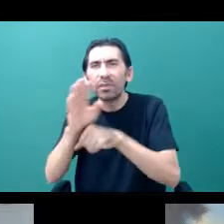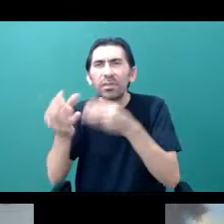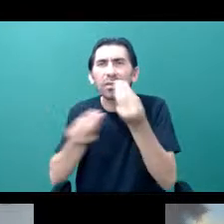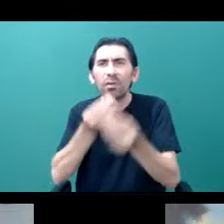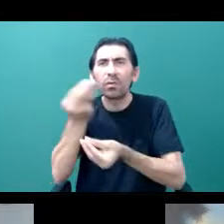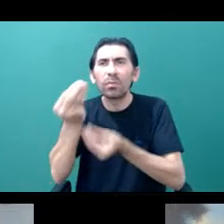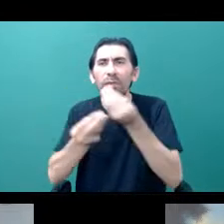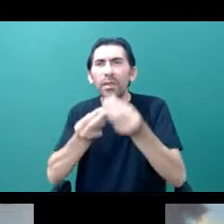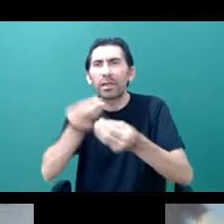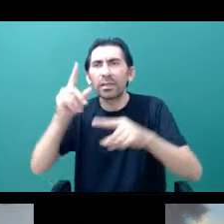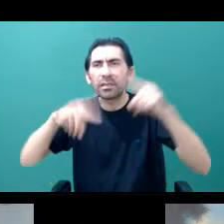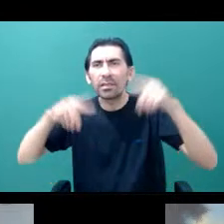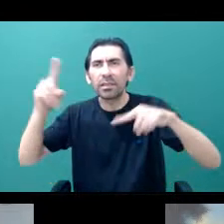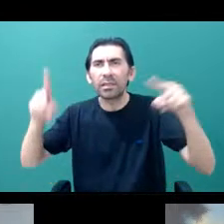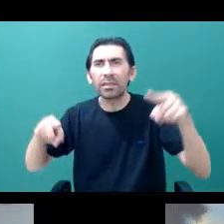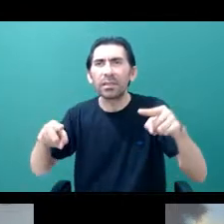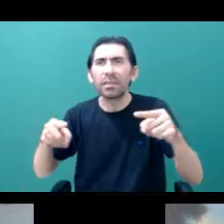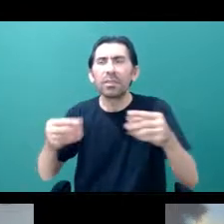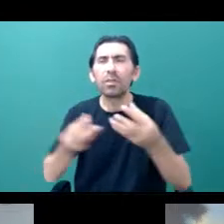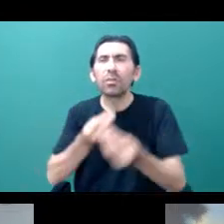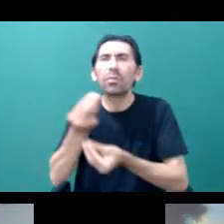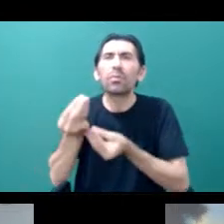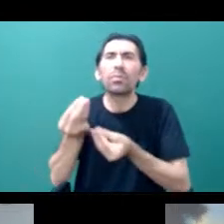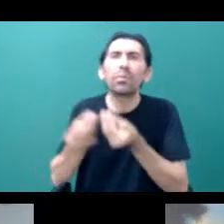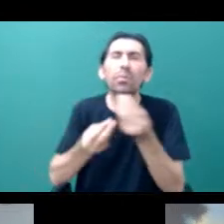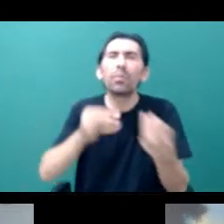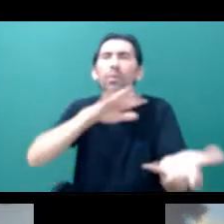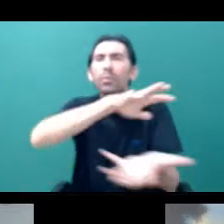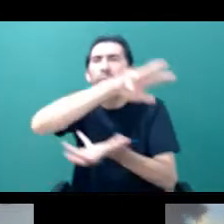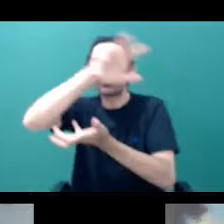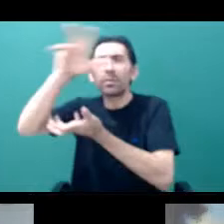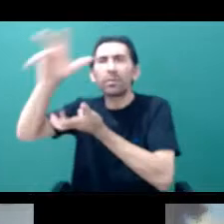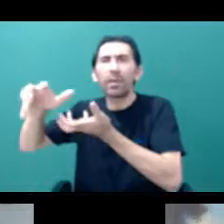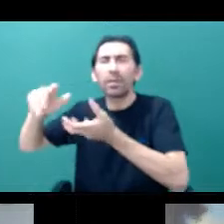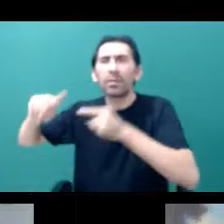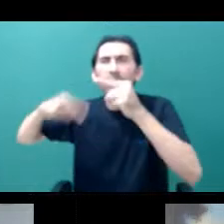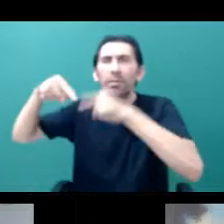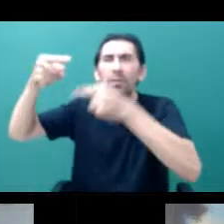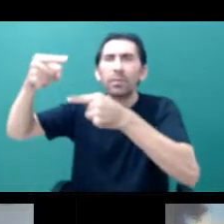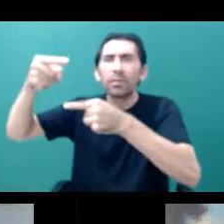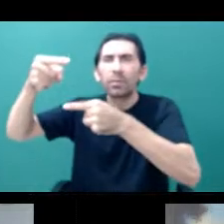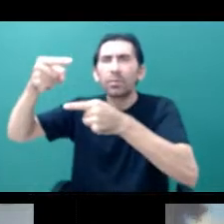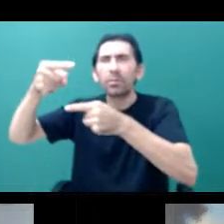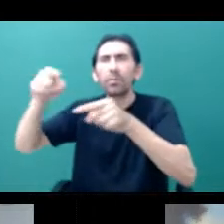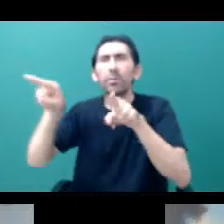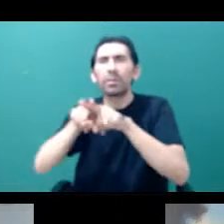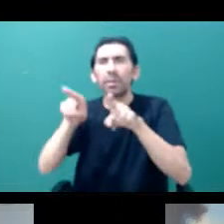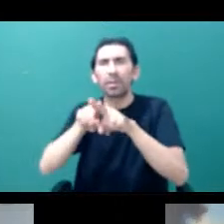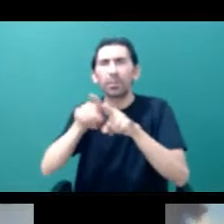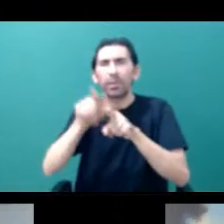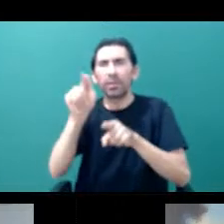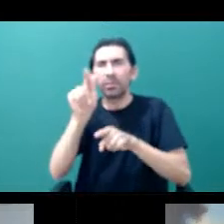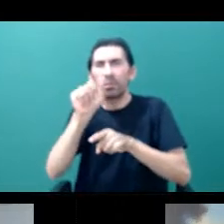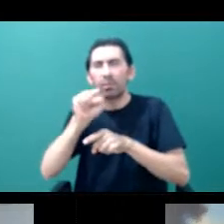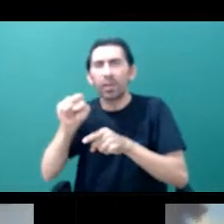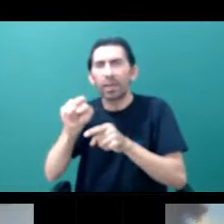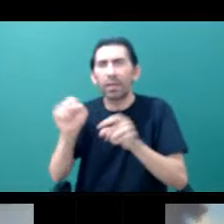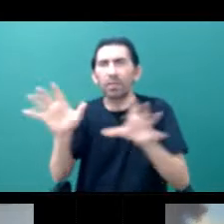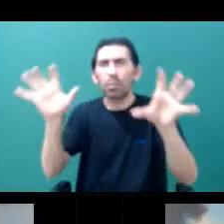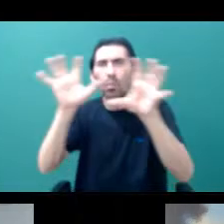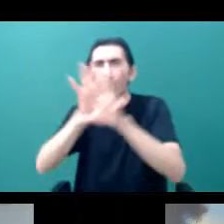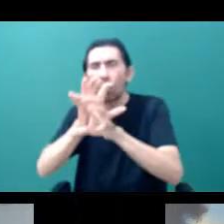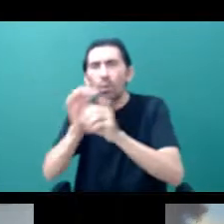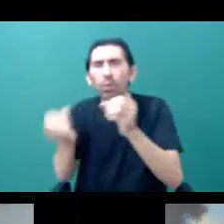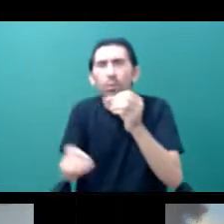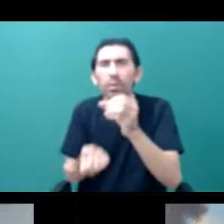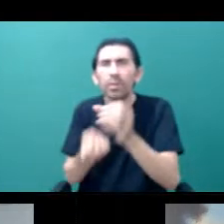para vocês exatamente o que a gente está falando sobre o universo evoluindo, o gás acretando, a formação de